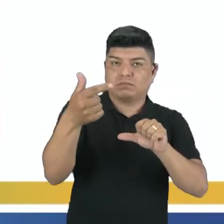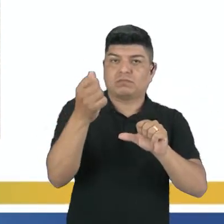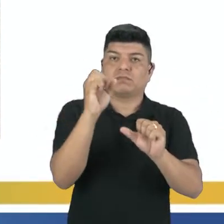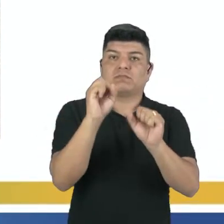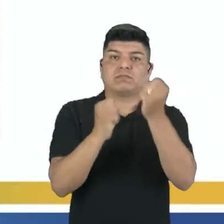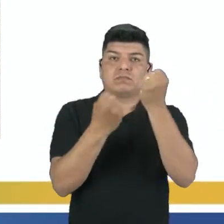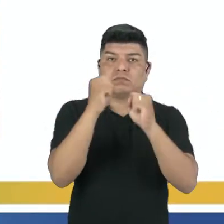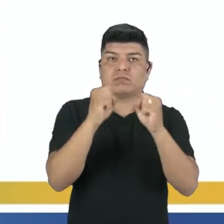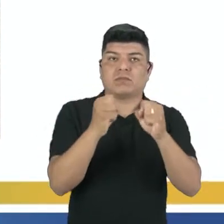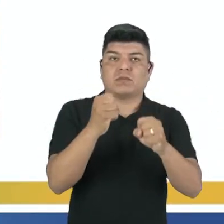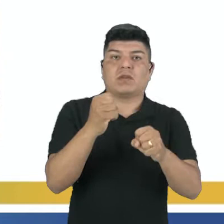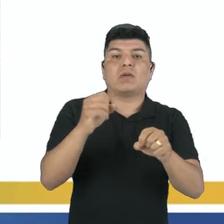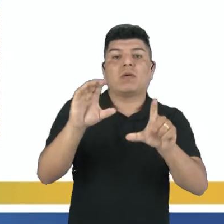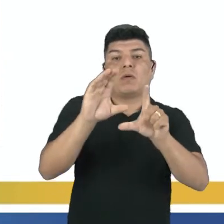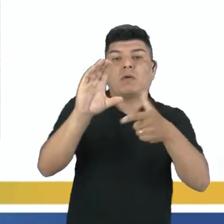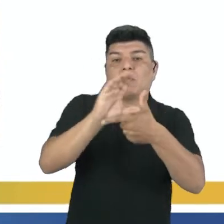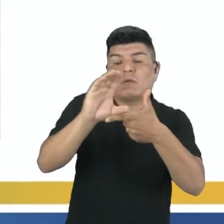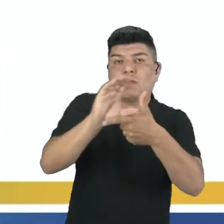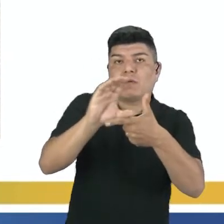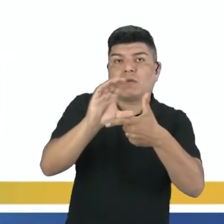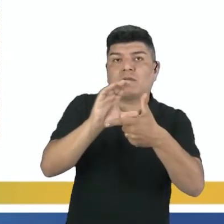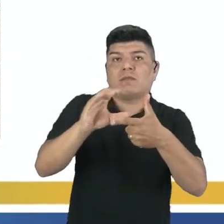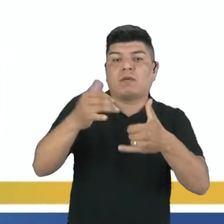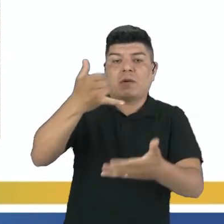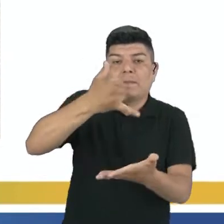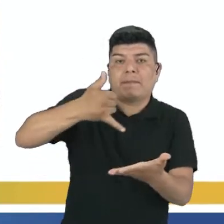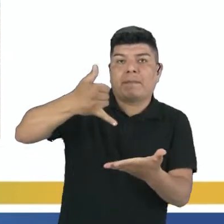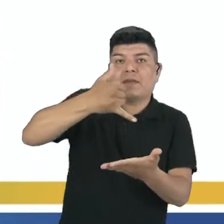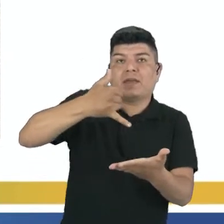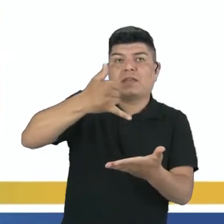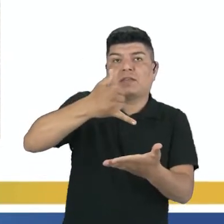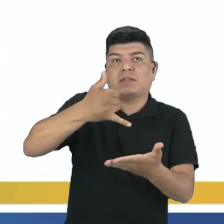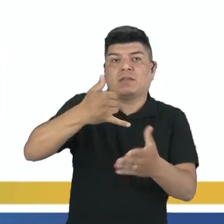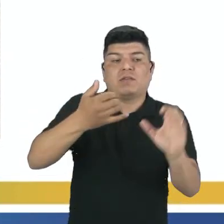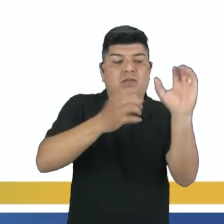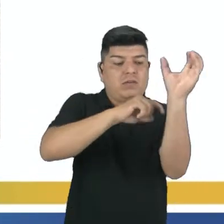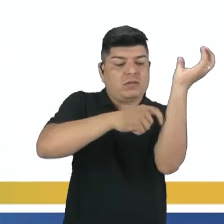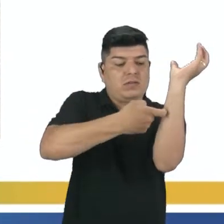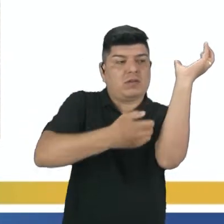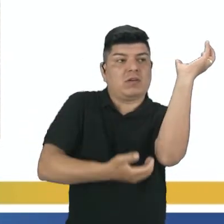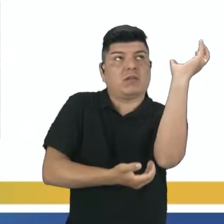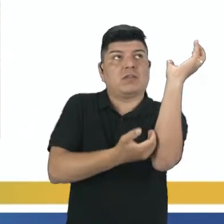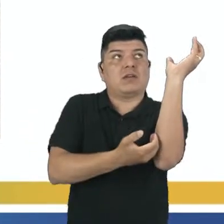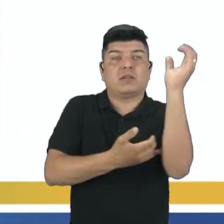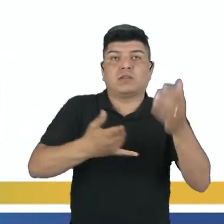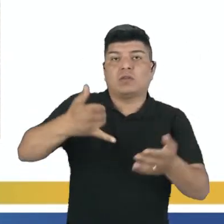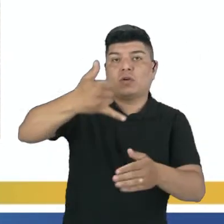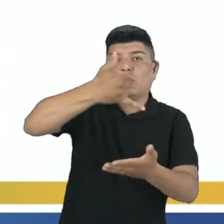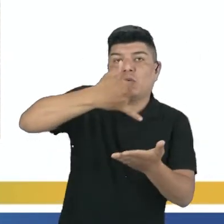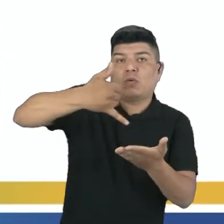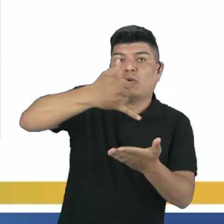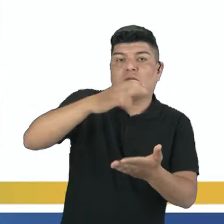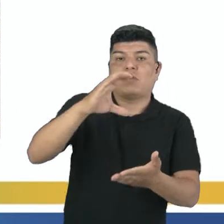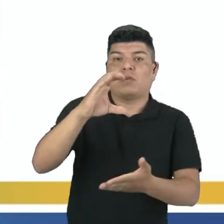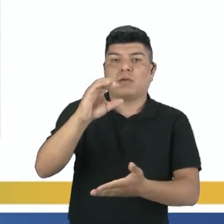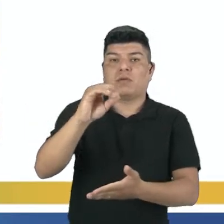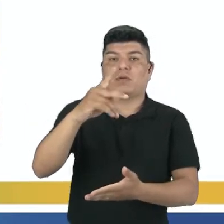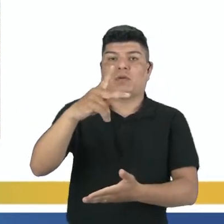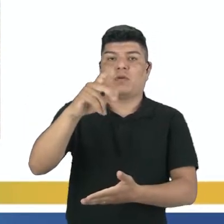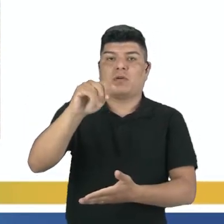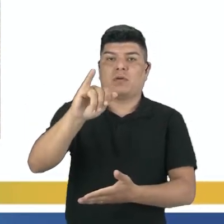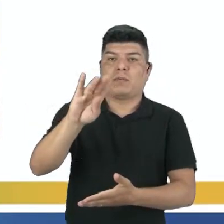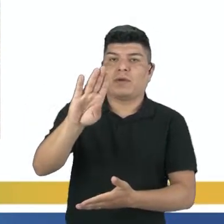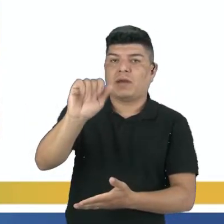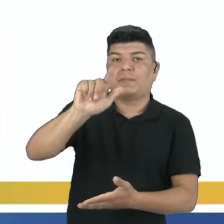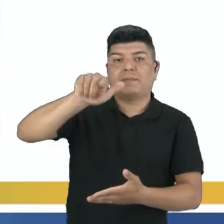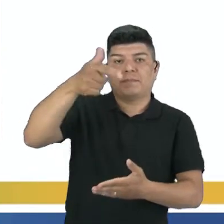retirada do carvão mineral, petróleo do fundo dos oceanos, o látex da seringueira, o óleo da copaíba, por exemplo, ou